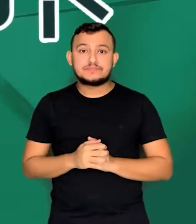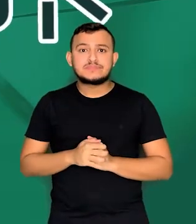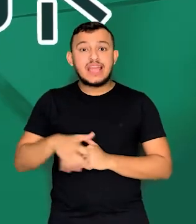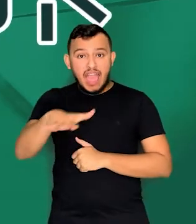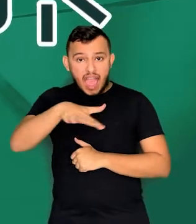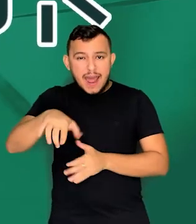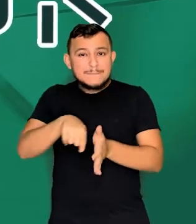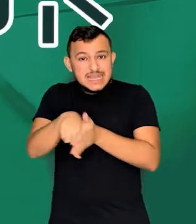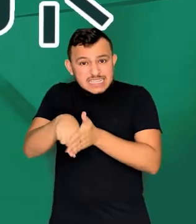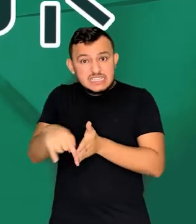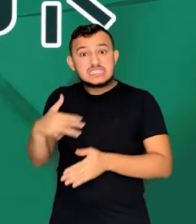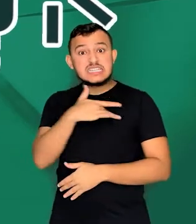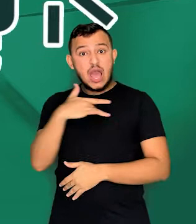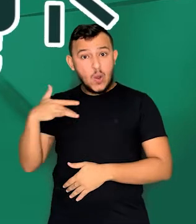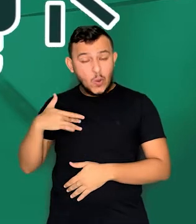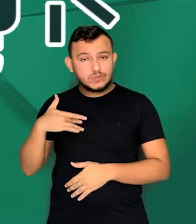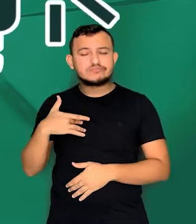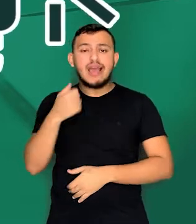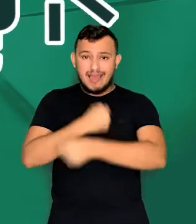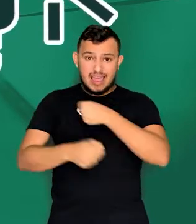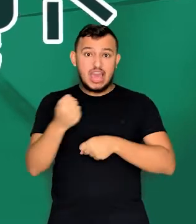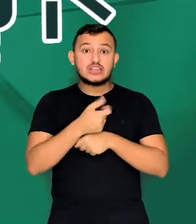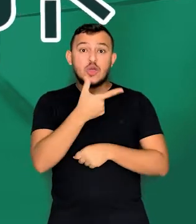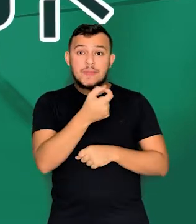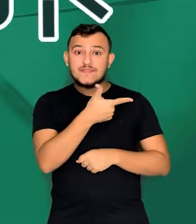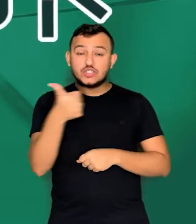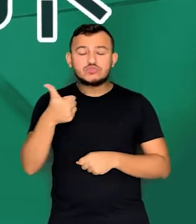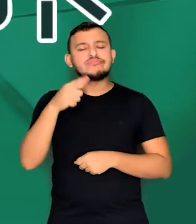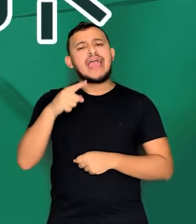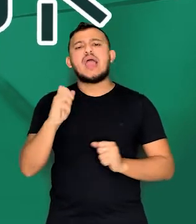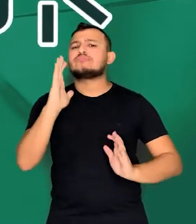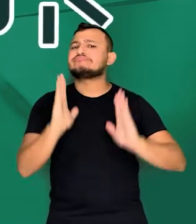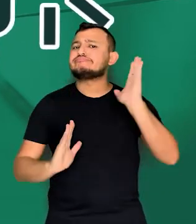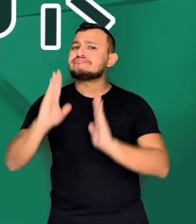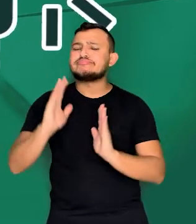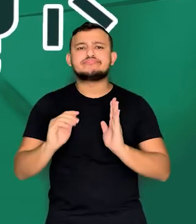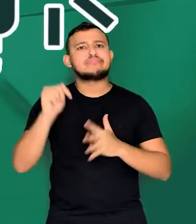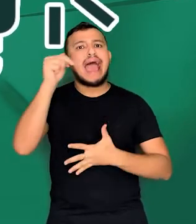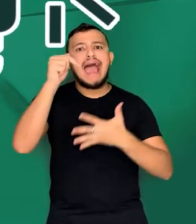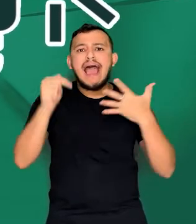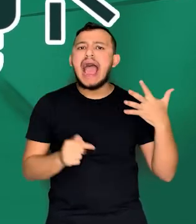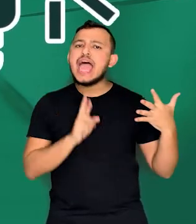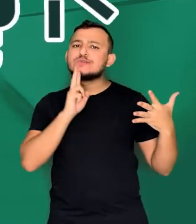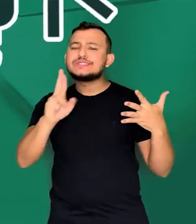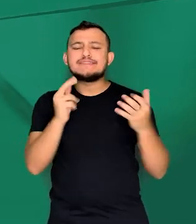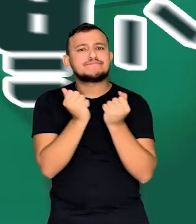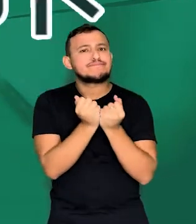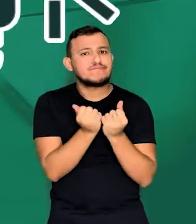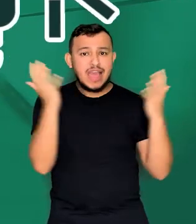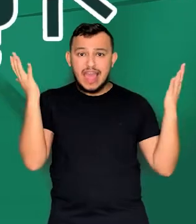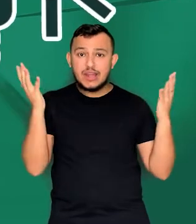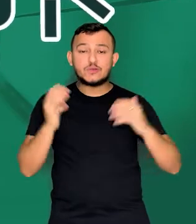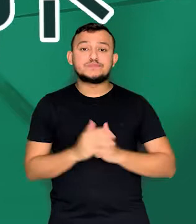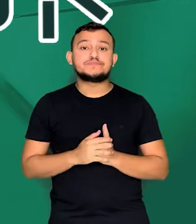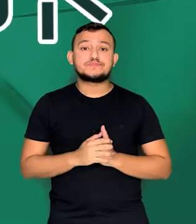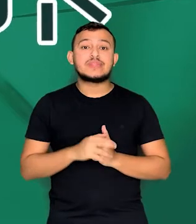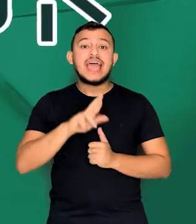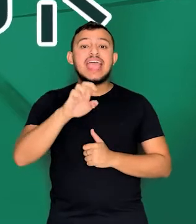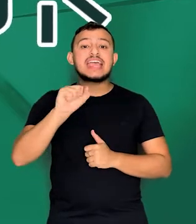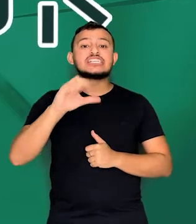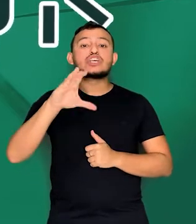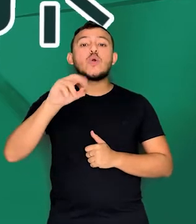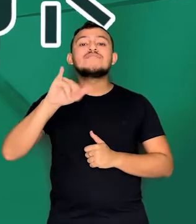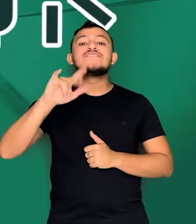Na área de pesquisa em saúde, 2021 foi um ano de grandes ações e resultados. A ResCovid,